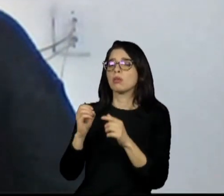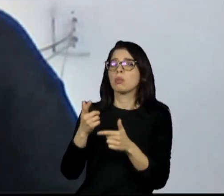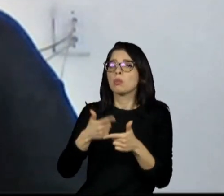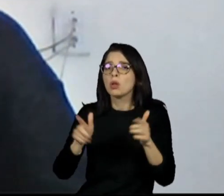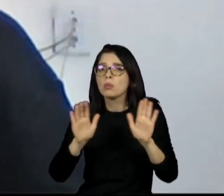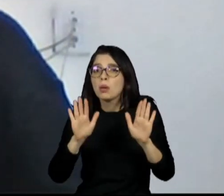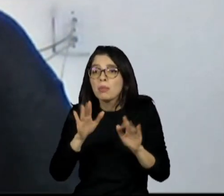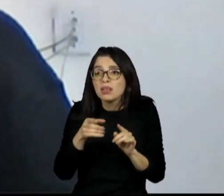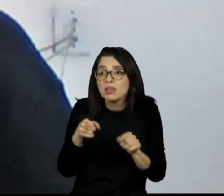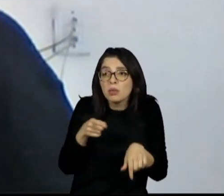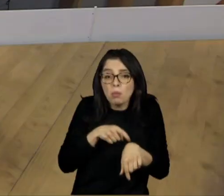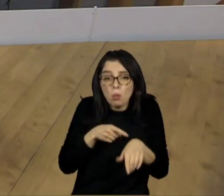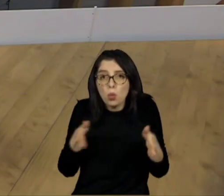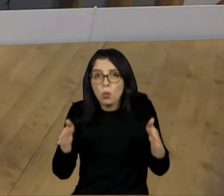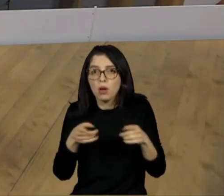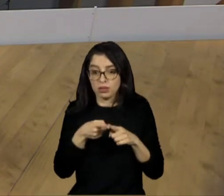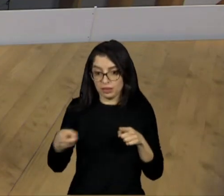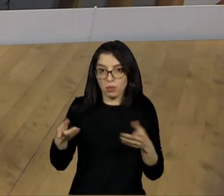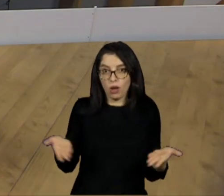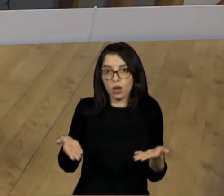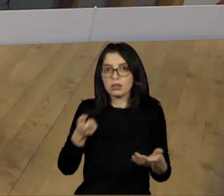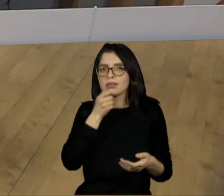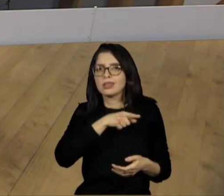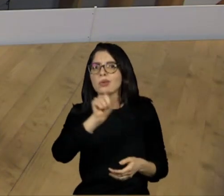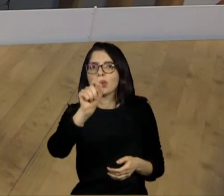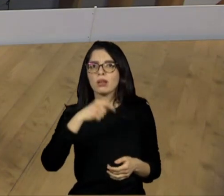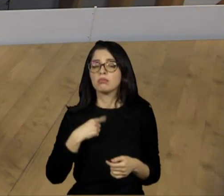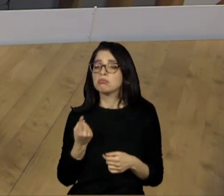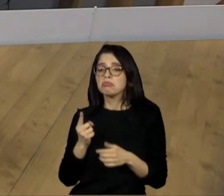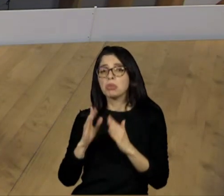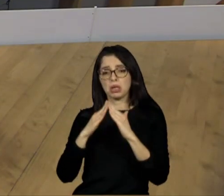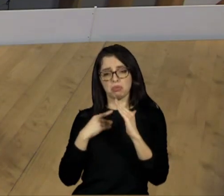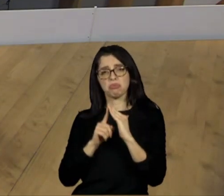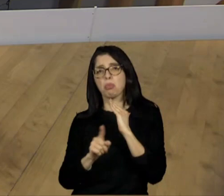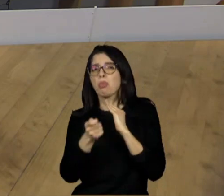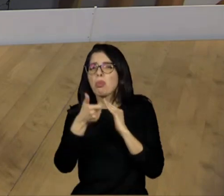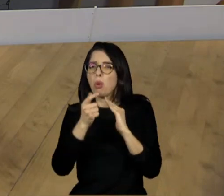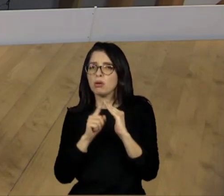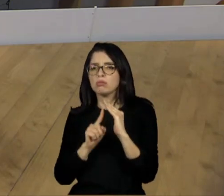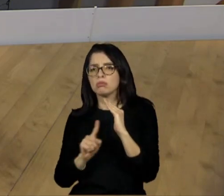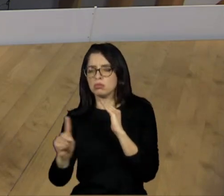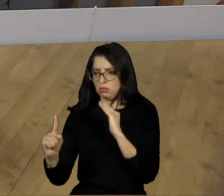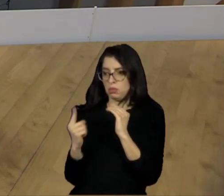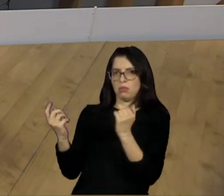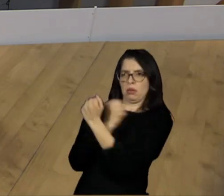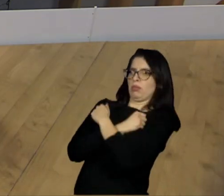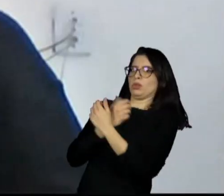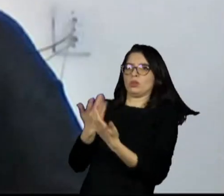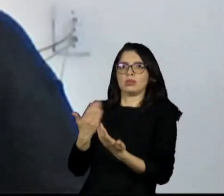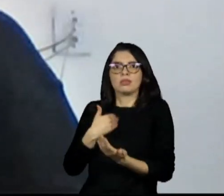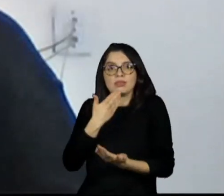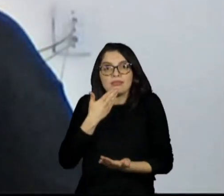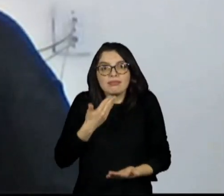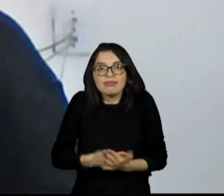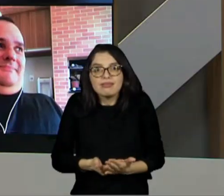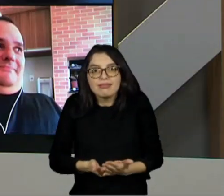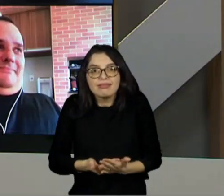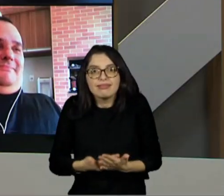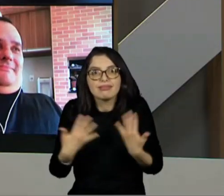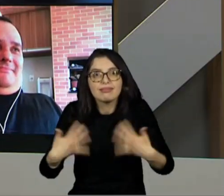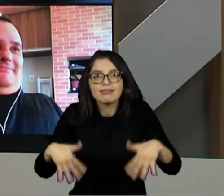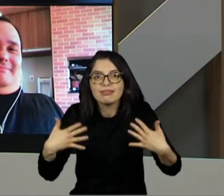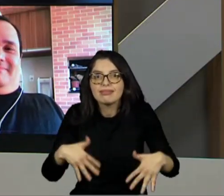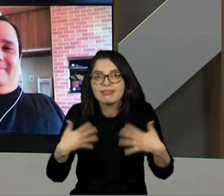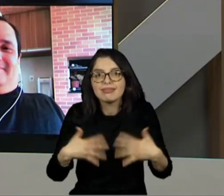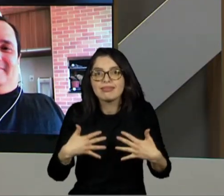poucas vezes que eu saí de casa, teve uma pessoa que me deu um abraço. Eu fiquei perplexo. Eu falei, gente, eu não consigo acreditar nisso. É.